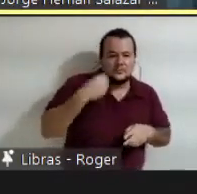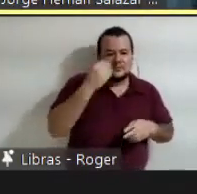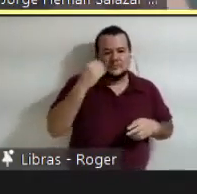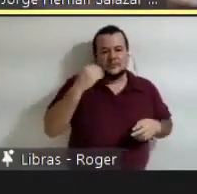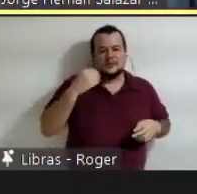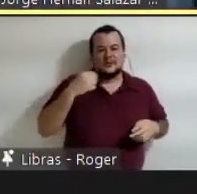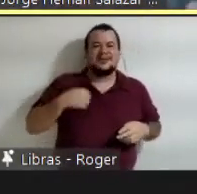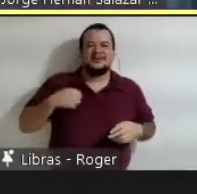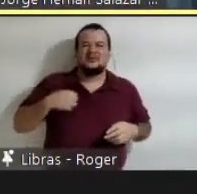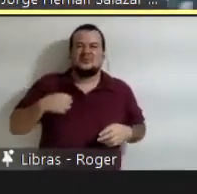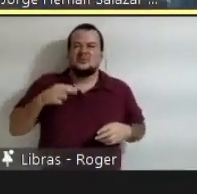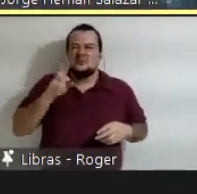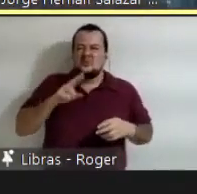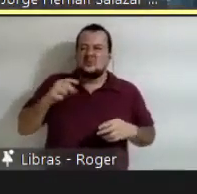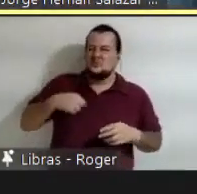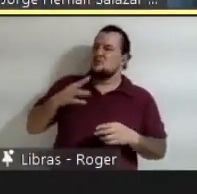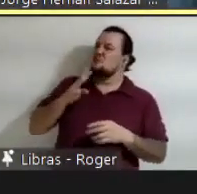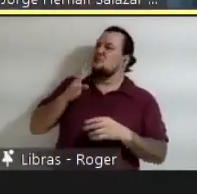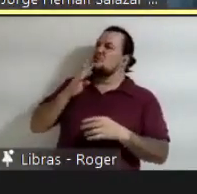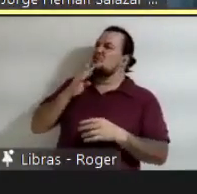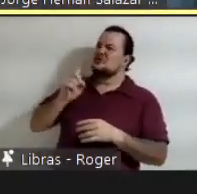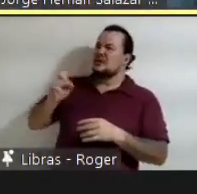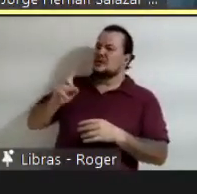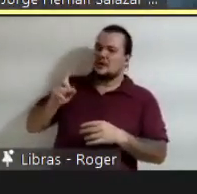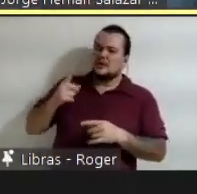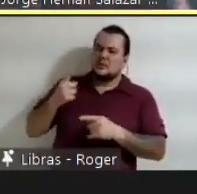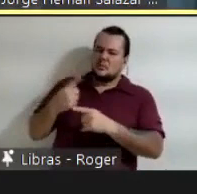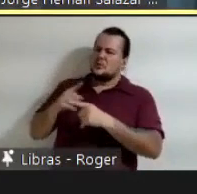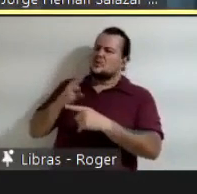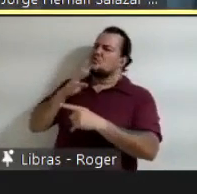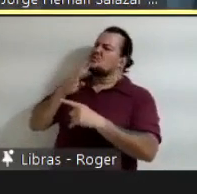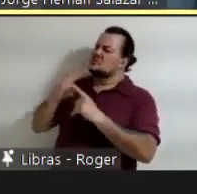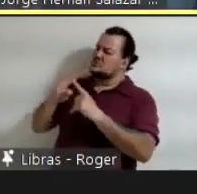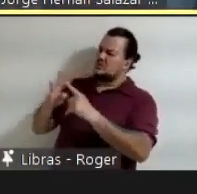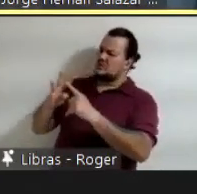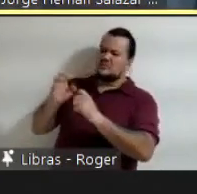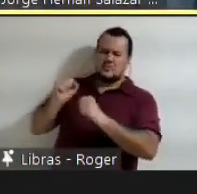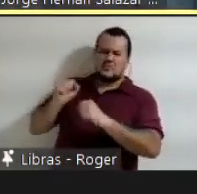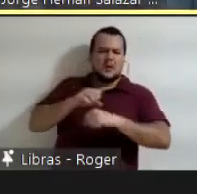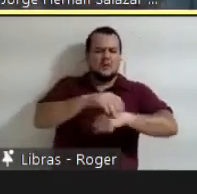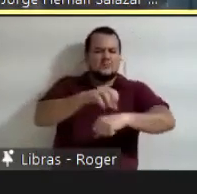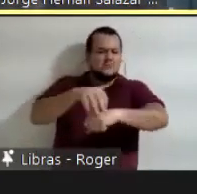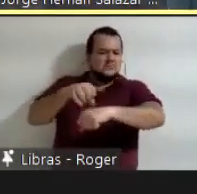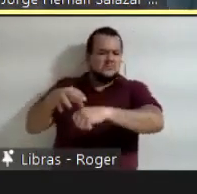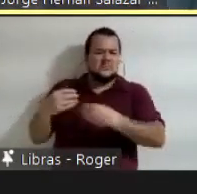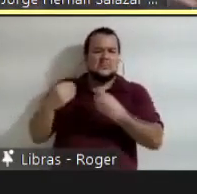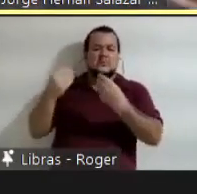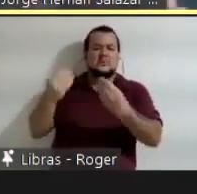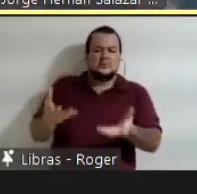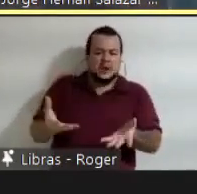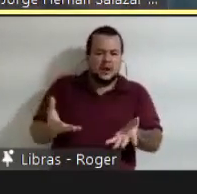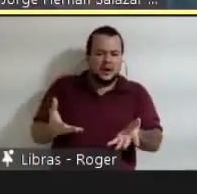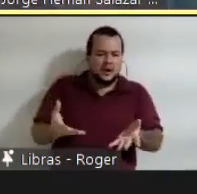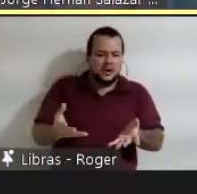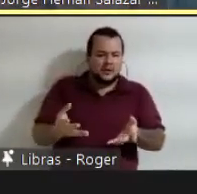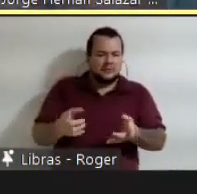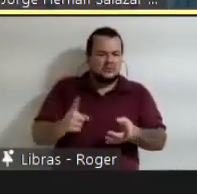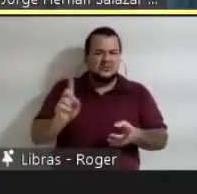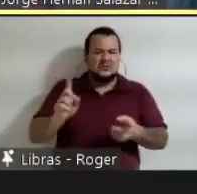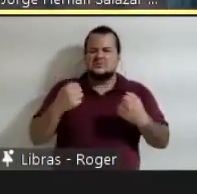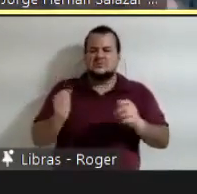publico, o escrevo, o regalo. Eu não preciso esconderlo. Eu o que faço é usar meu